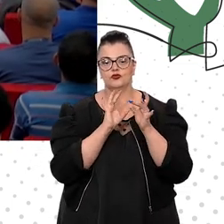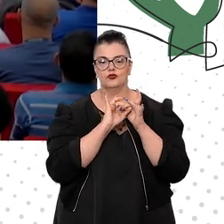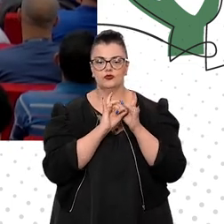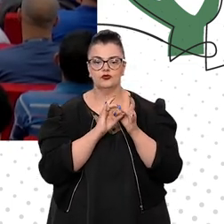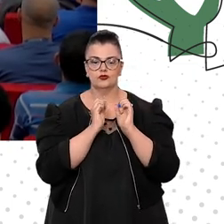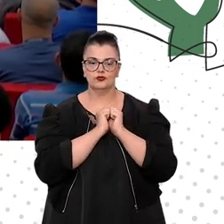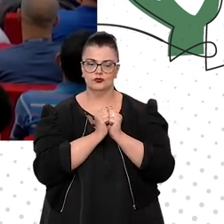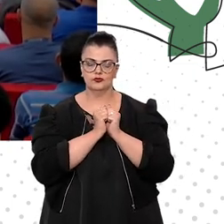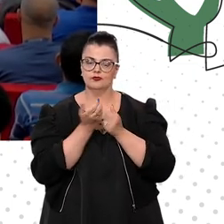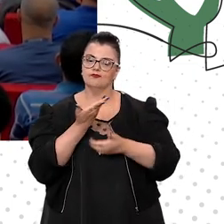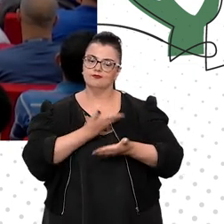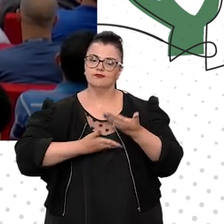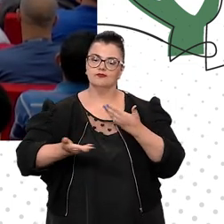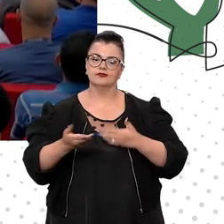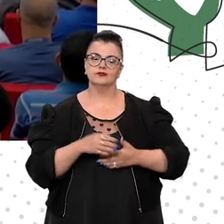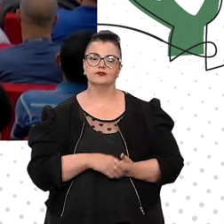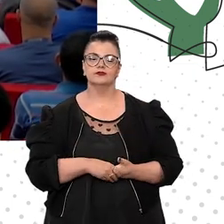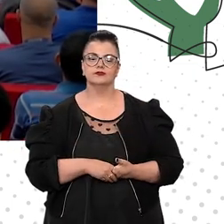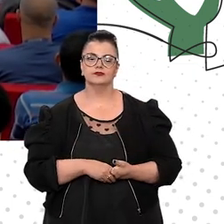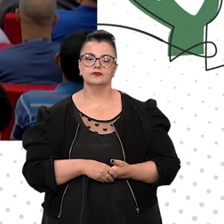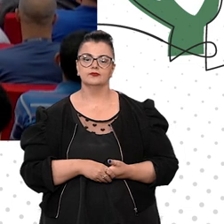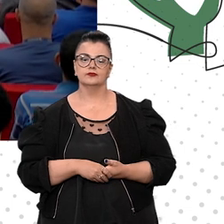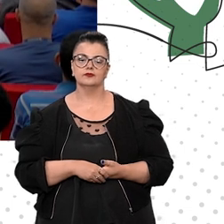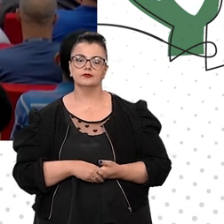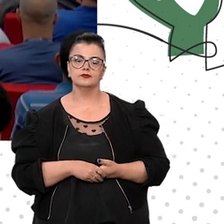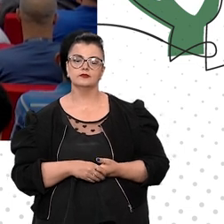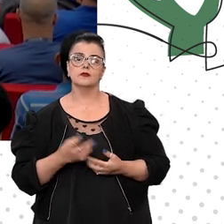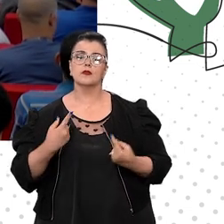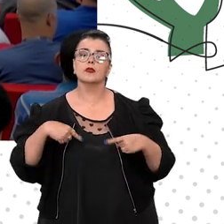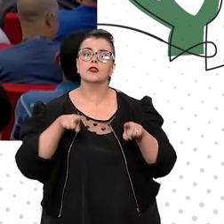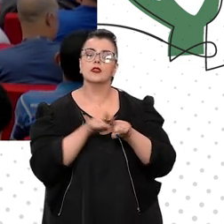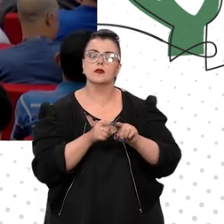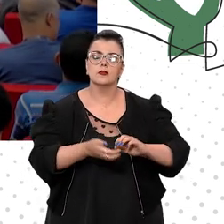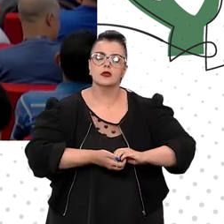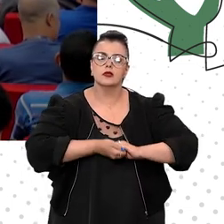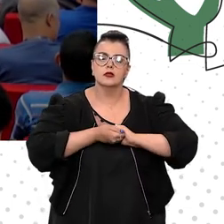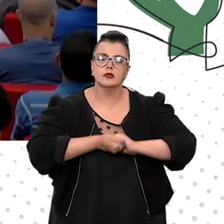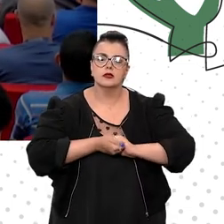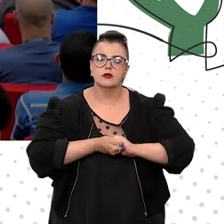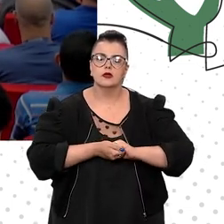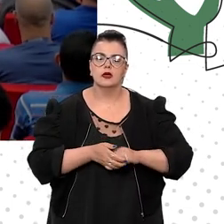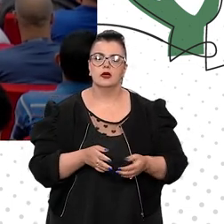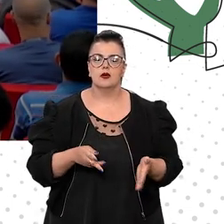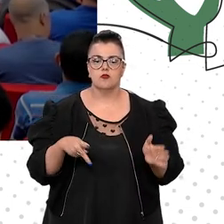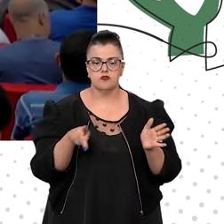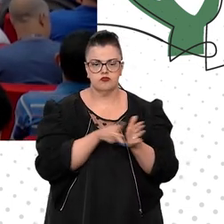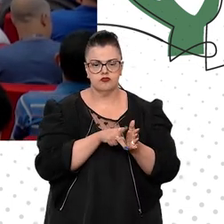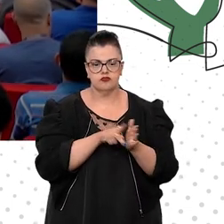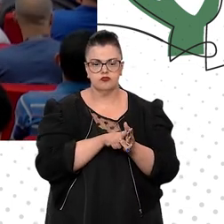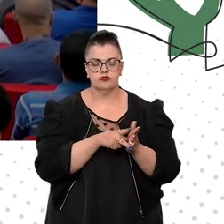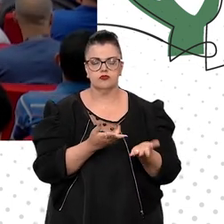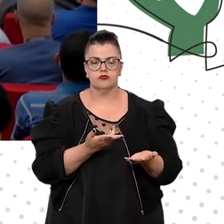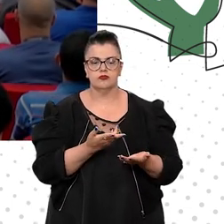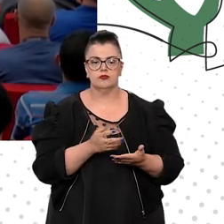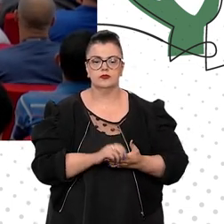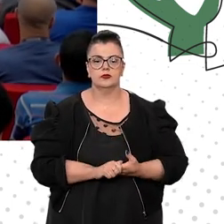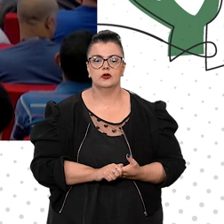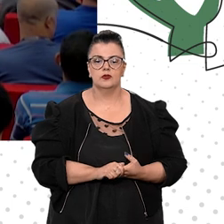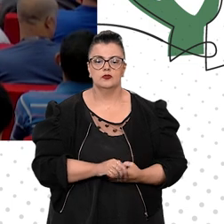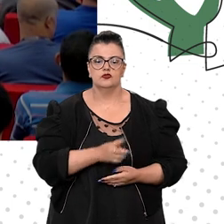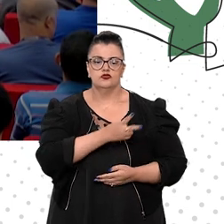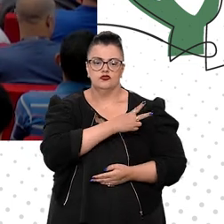todos juntos. Queria saudar o chefe do setor